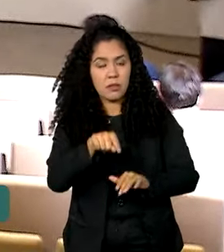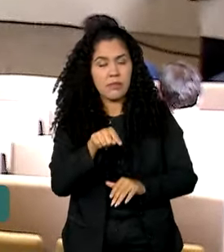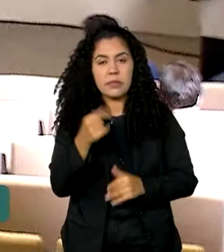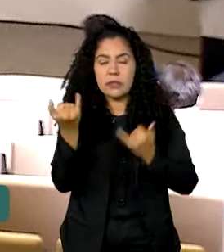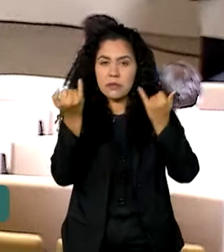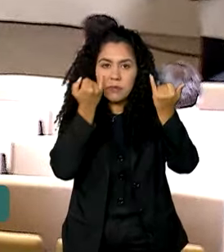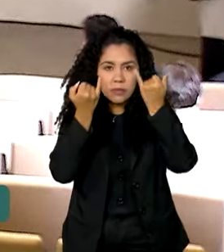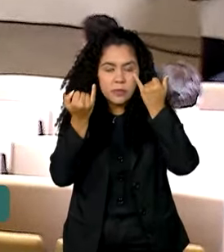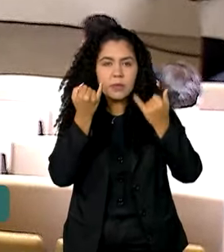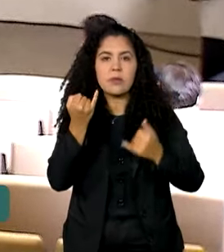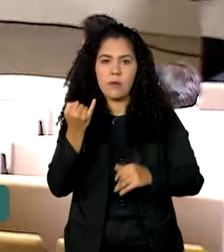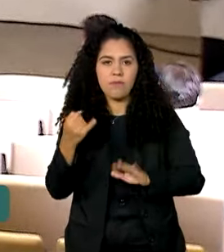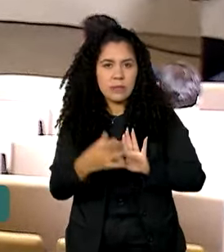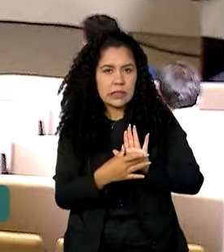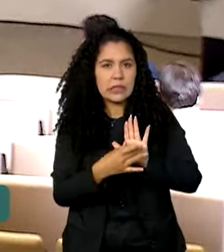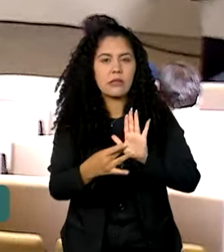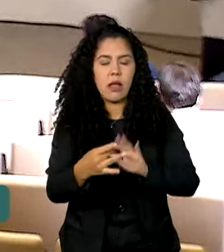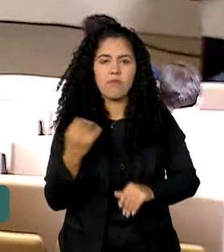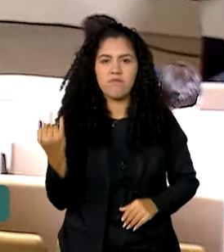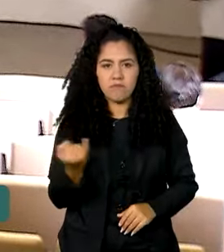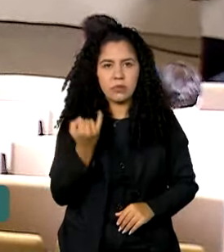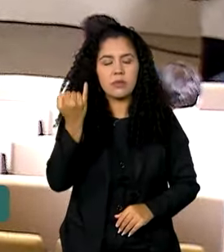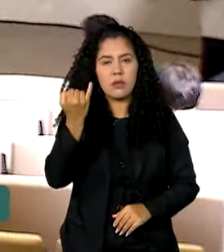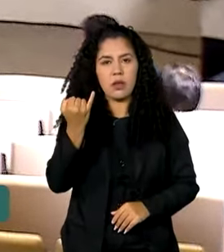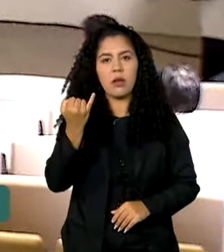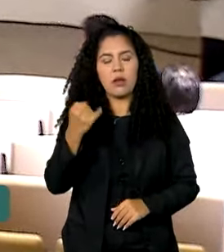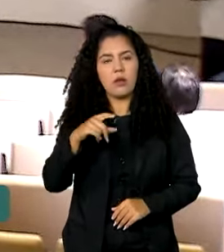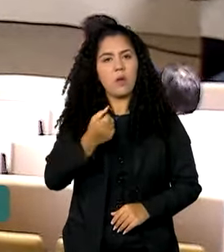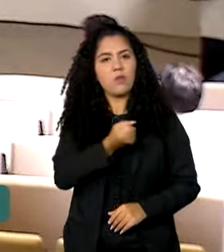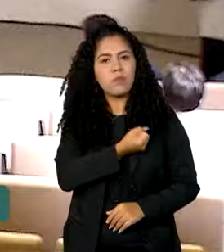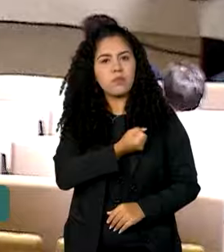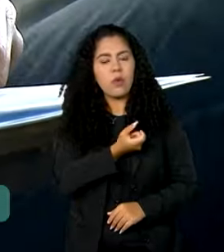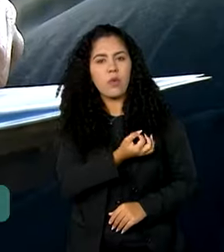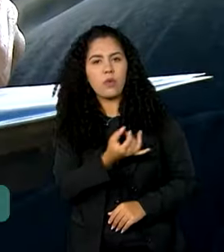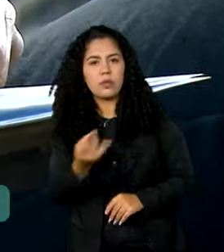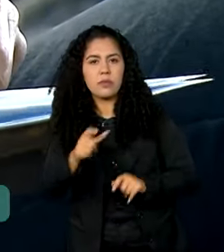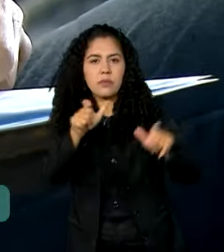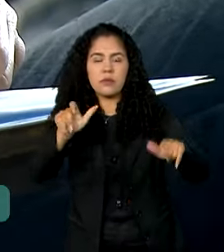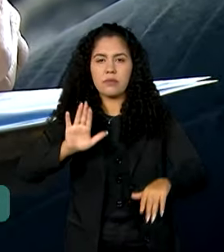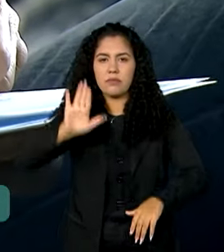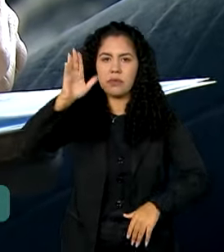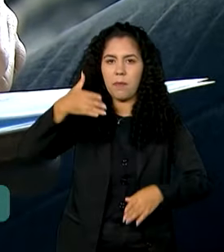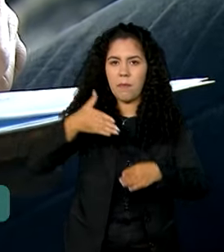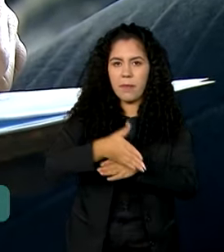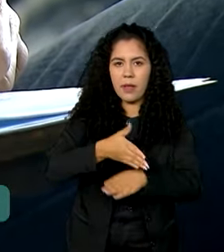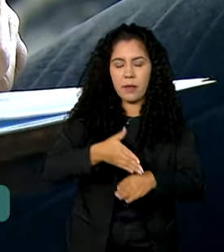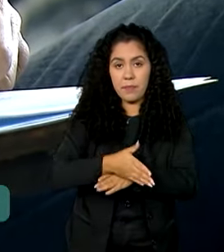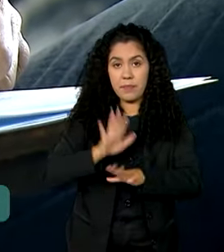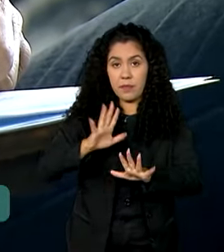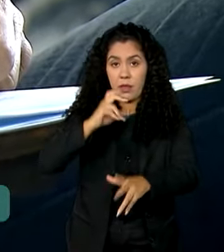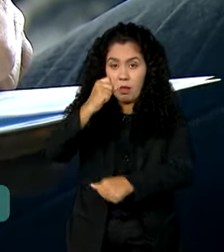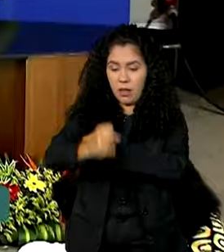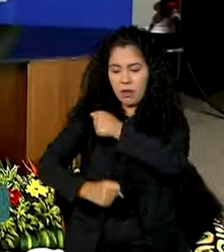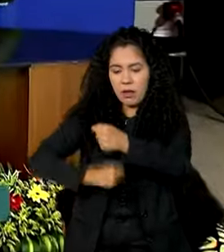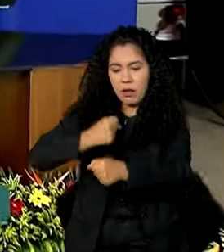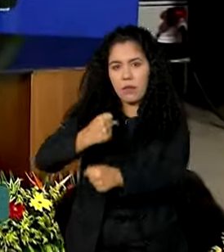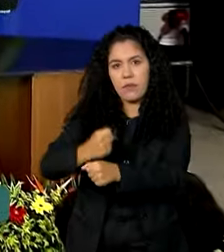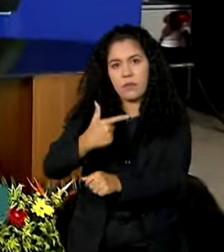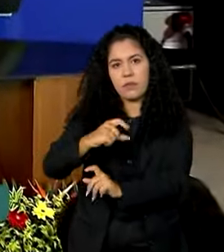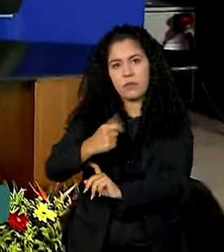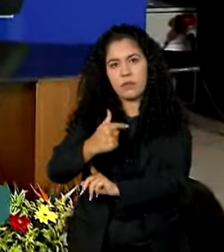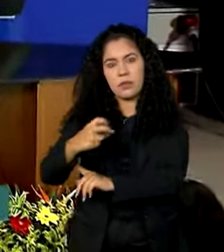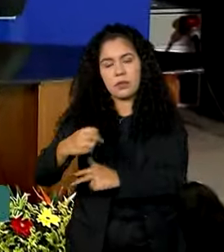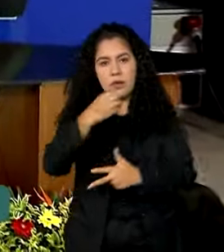2024, esse aumento do número de participantes. Para a próxima edição do Enem, o